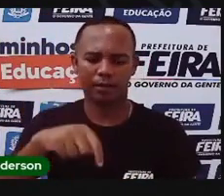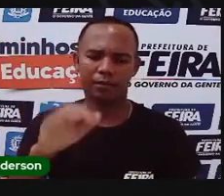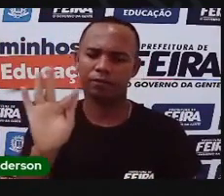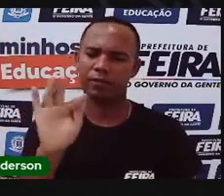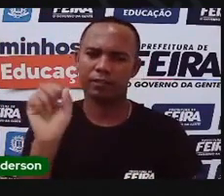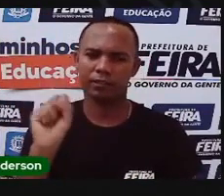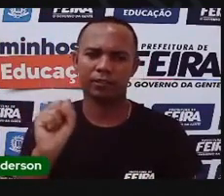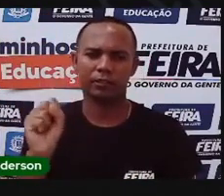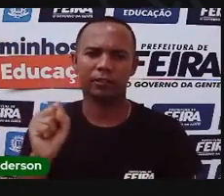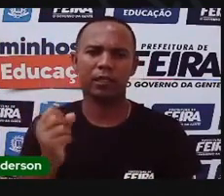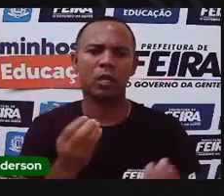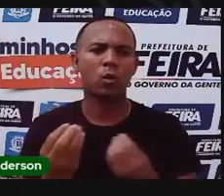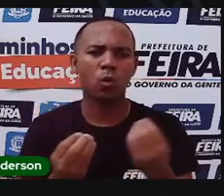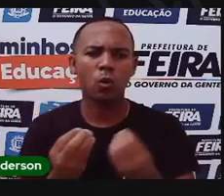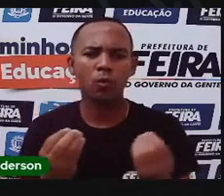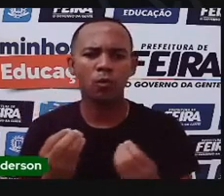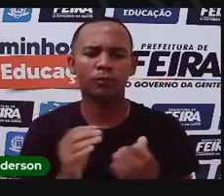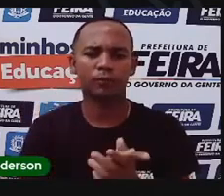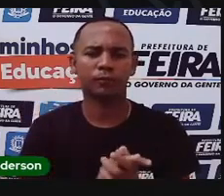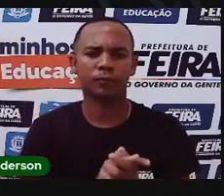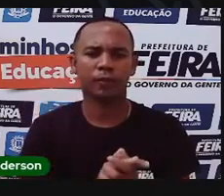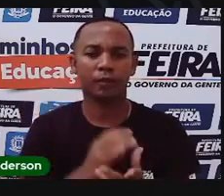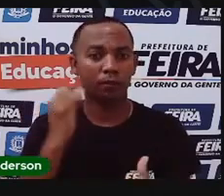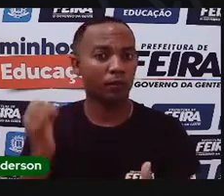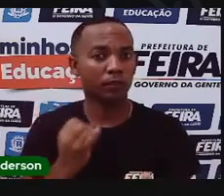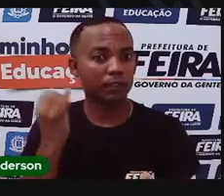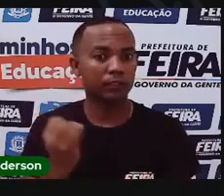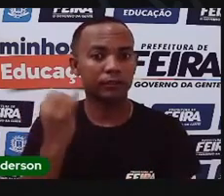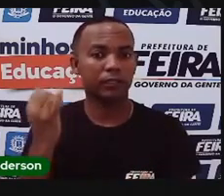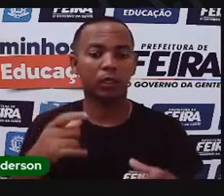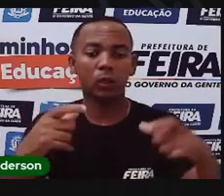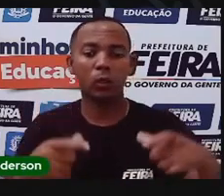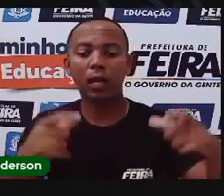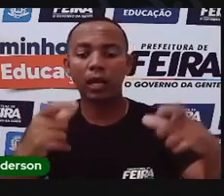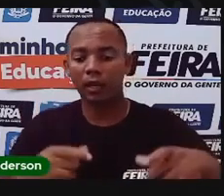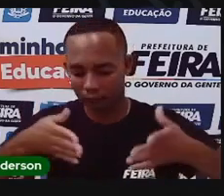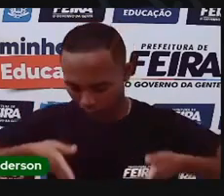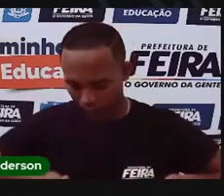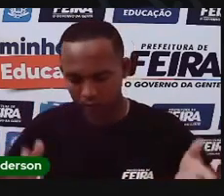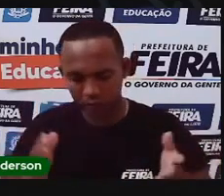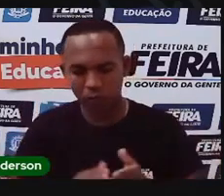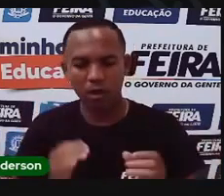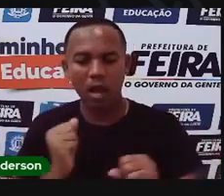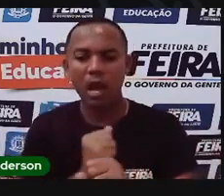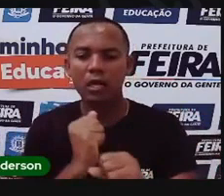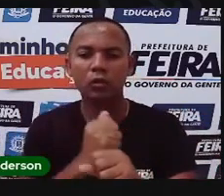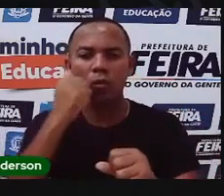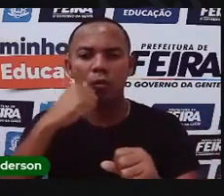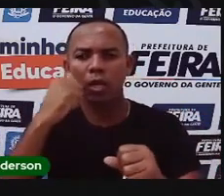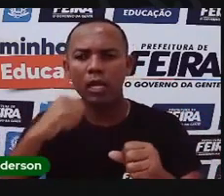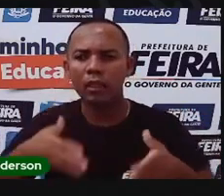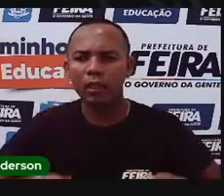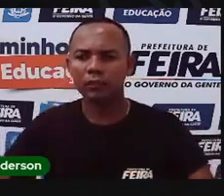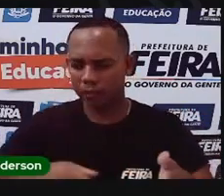Destacando. O que foi que ela fez? A sua importância? Onde foi que ela nasceu? Qual o ano que Maria Quitéria nasceu?